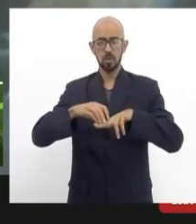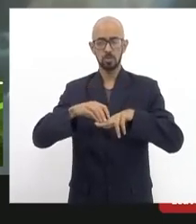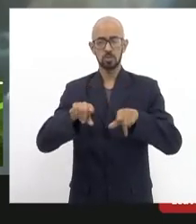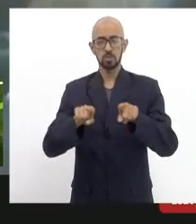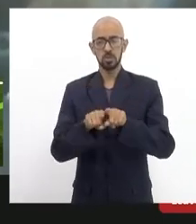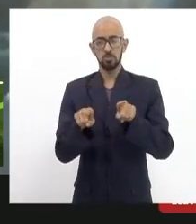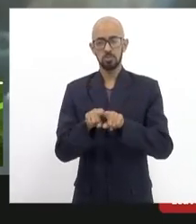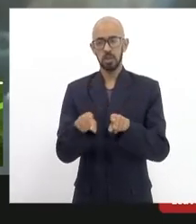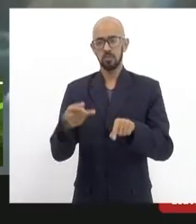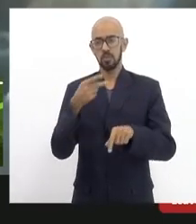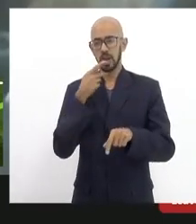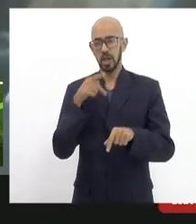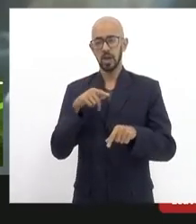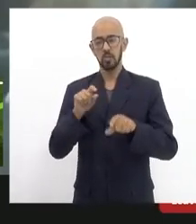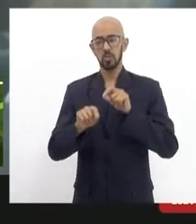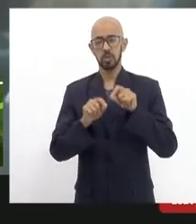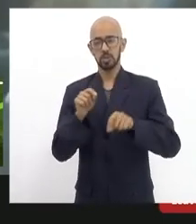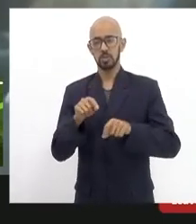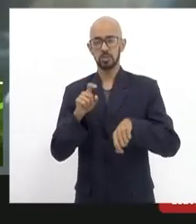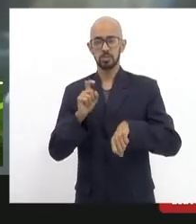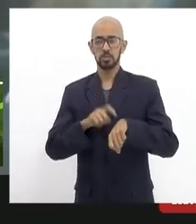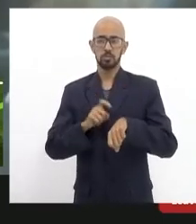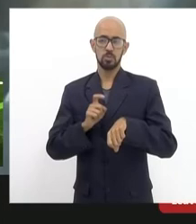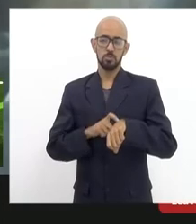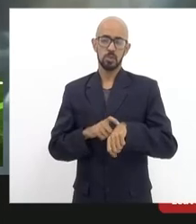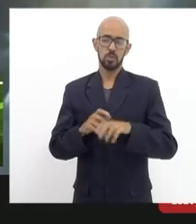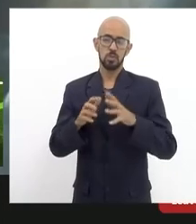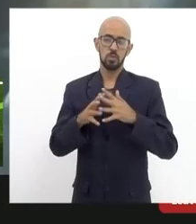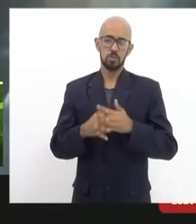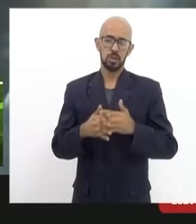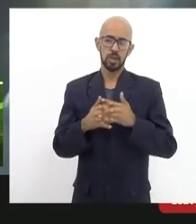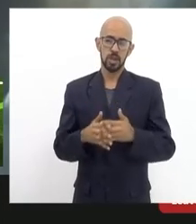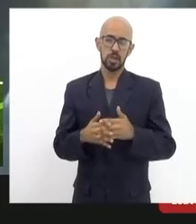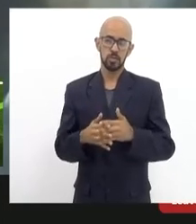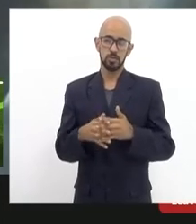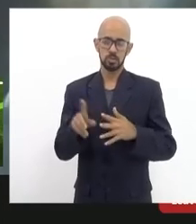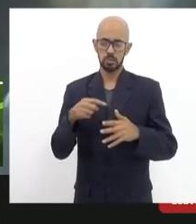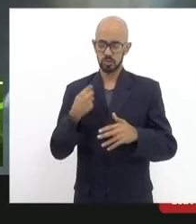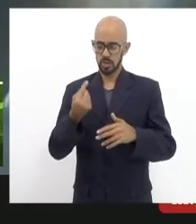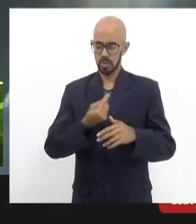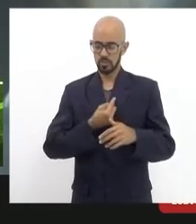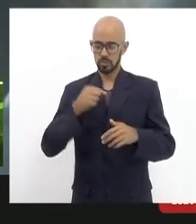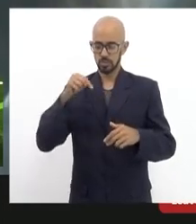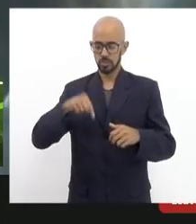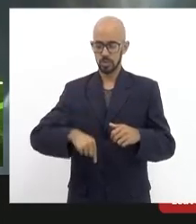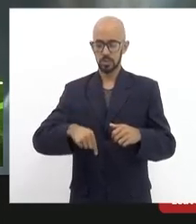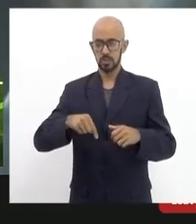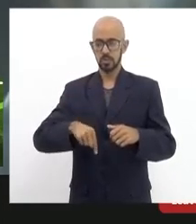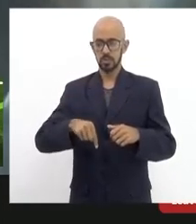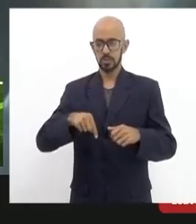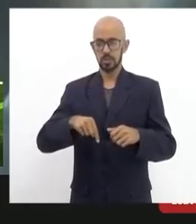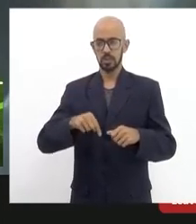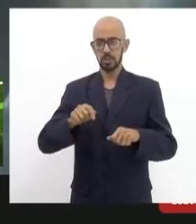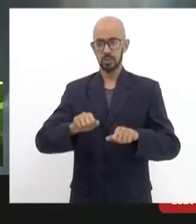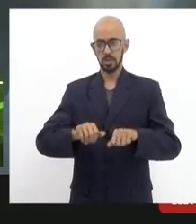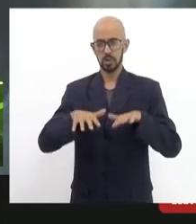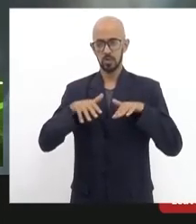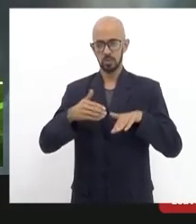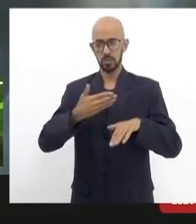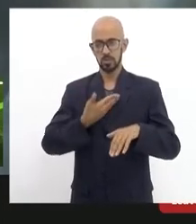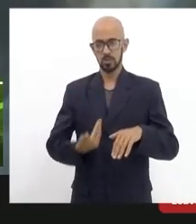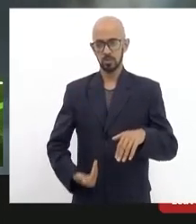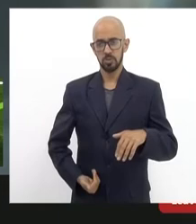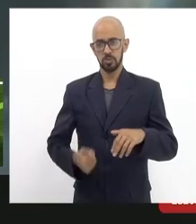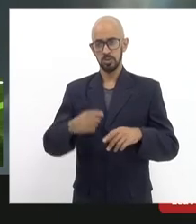a gente está num momento muito difícil a gente está aqui nessa roda nessa audiência pública para discutir